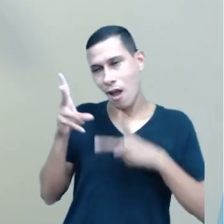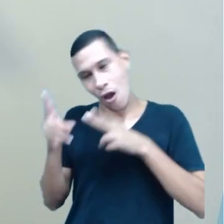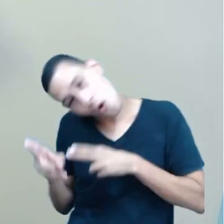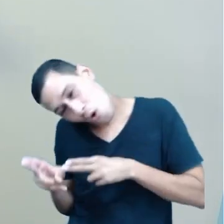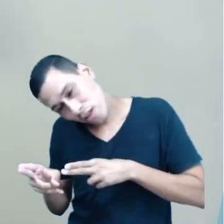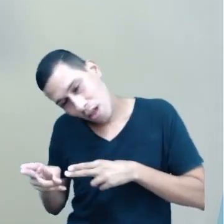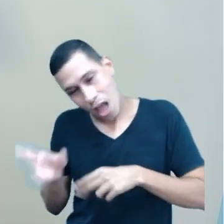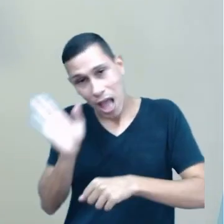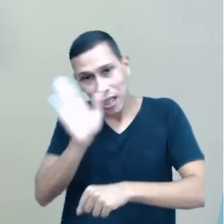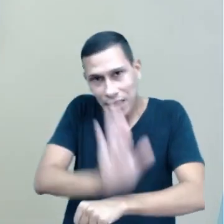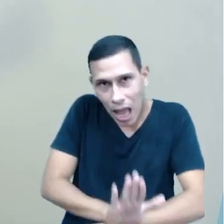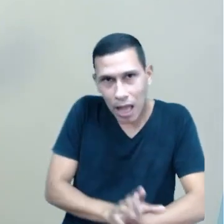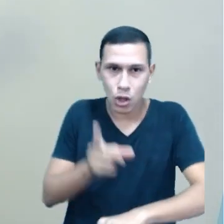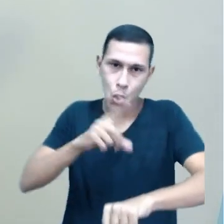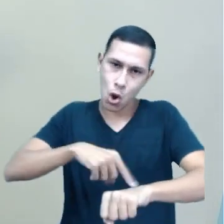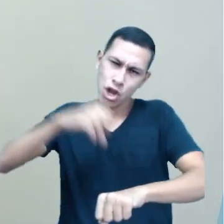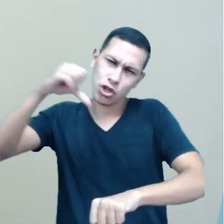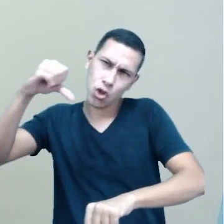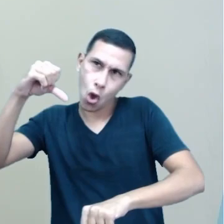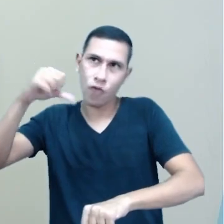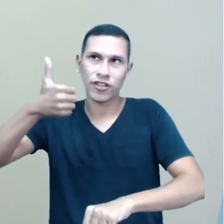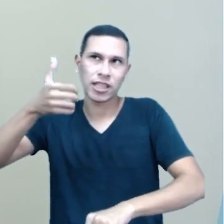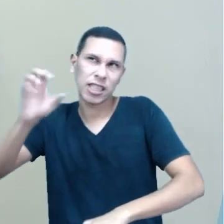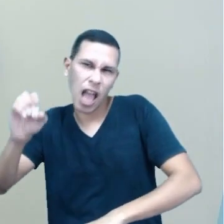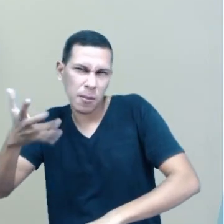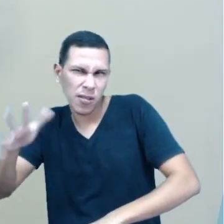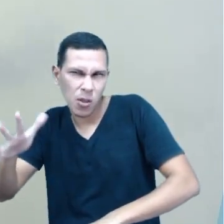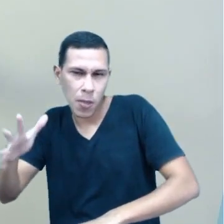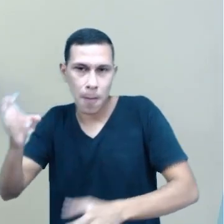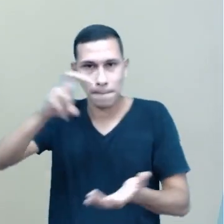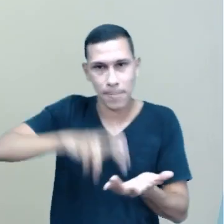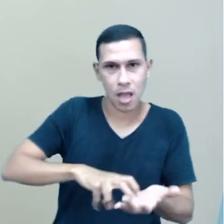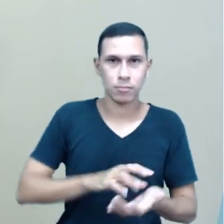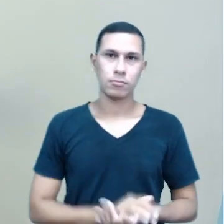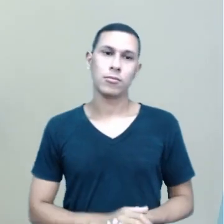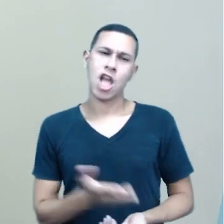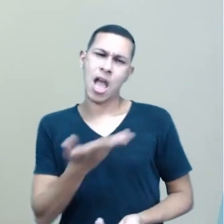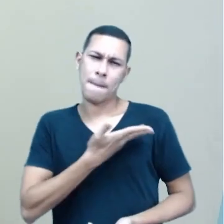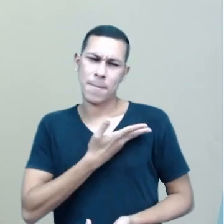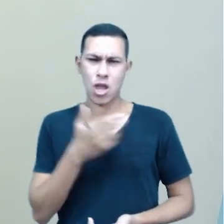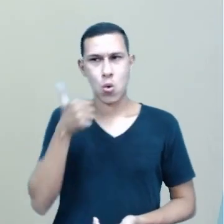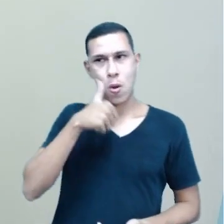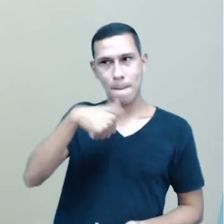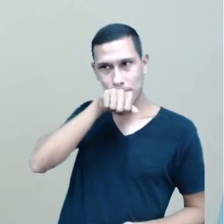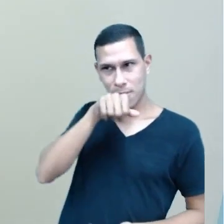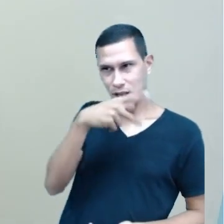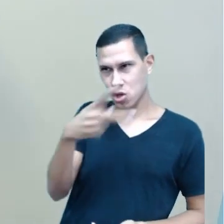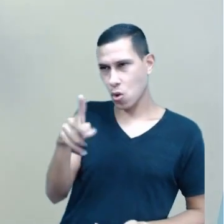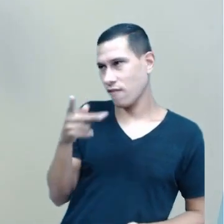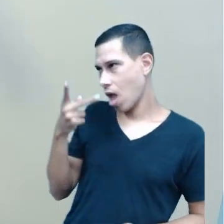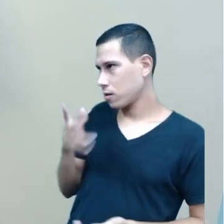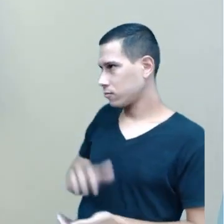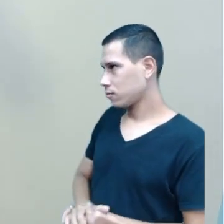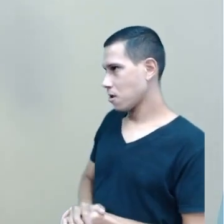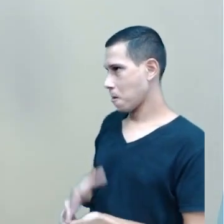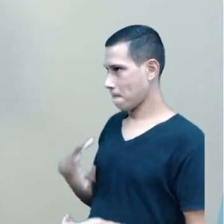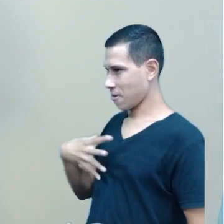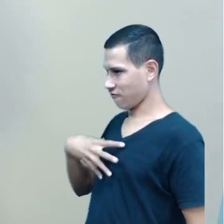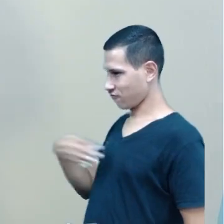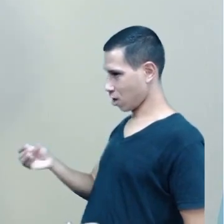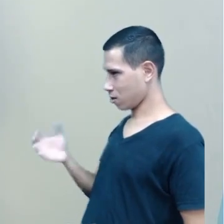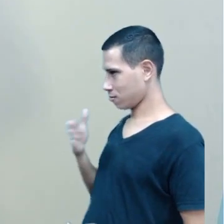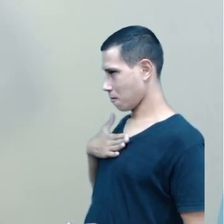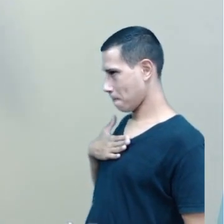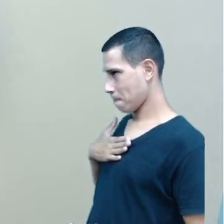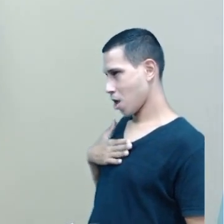você acorda de 9, 10 horas da manhã, por exemplo. Chega alguma amiga da sua mãe e sua mãe diz assim, Ah, mas meu filho ou